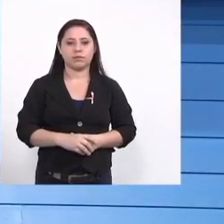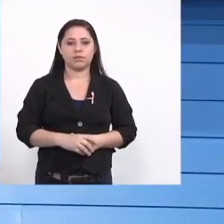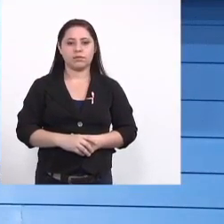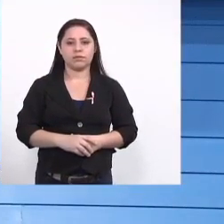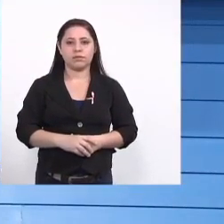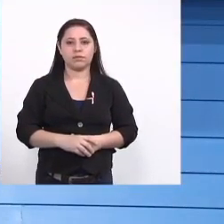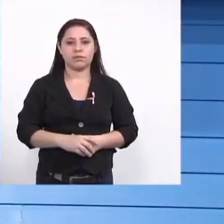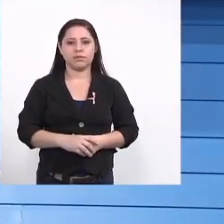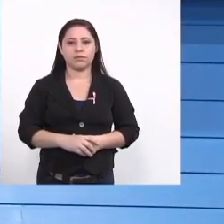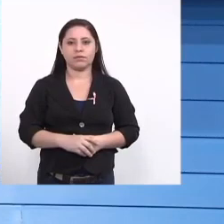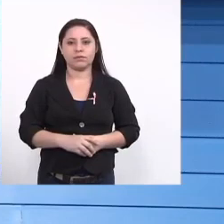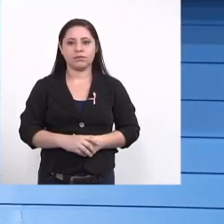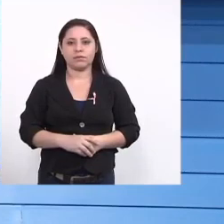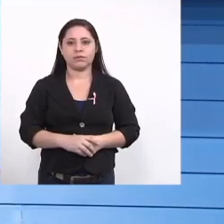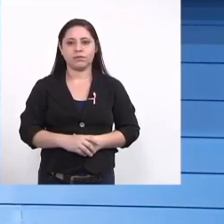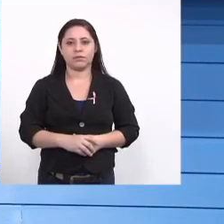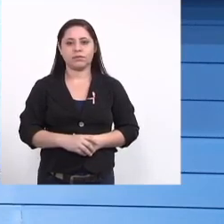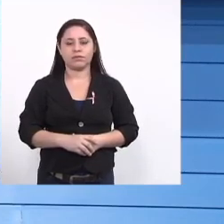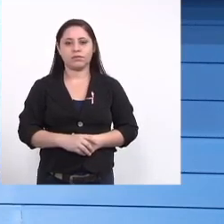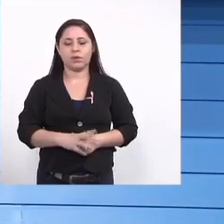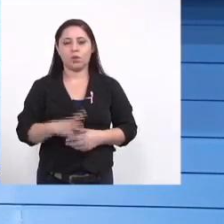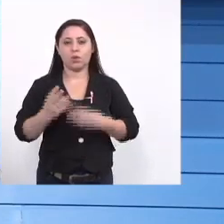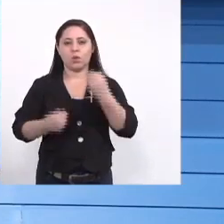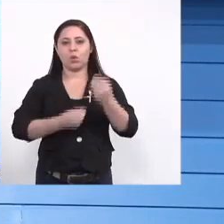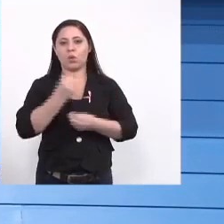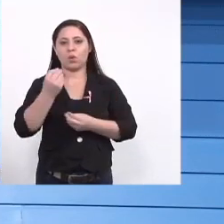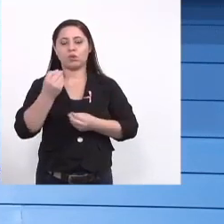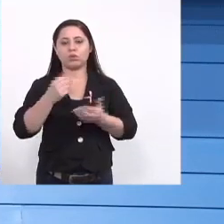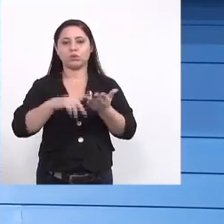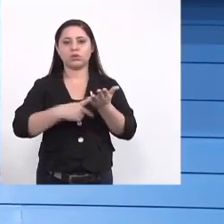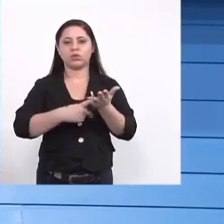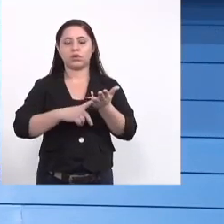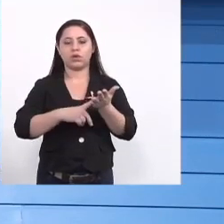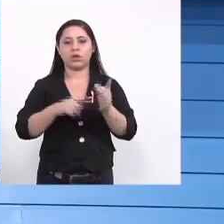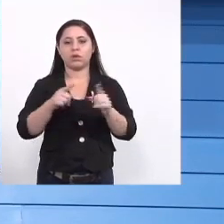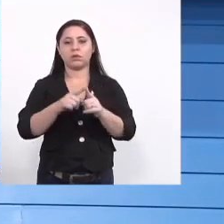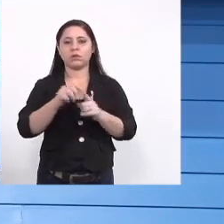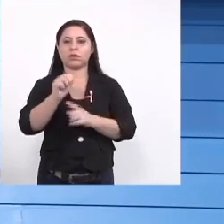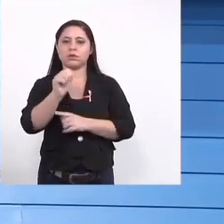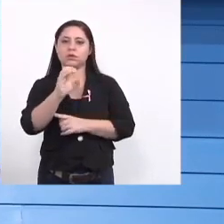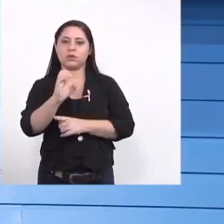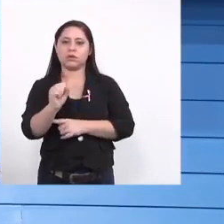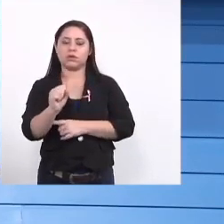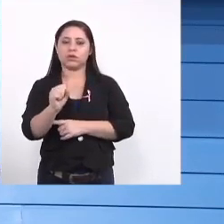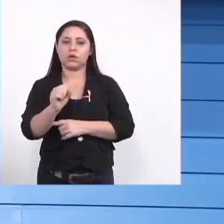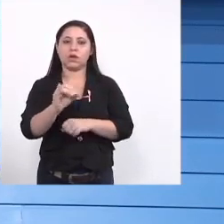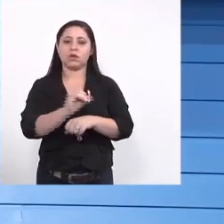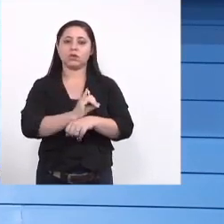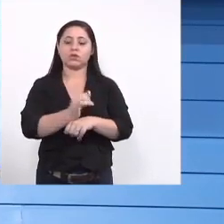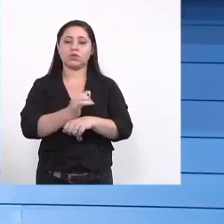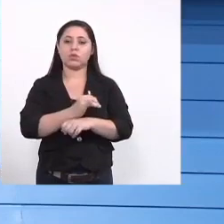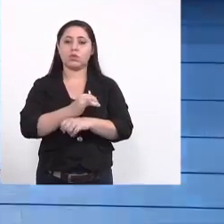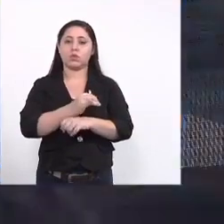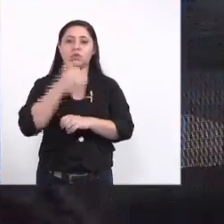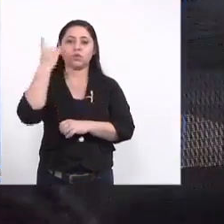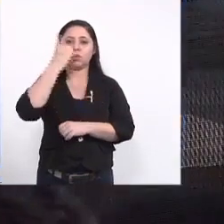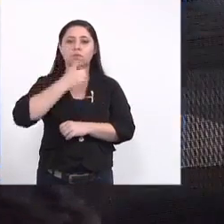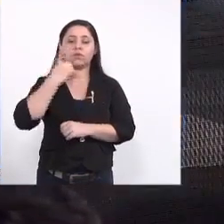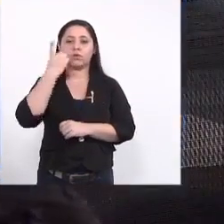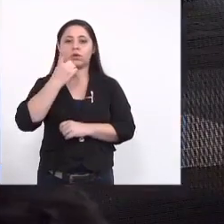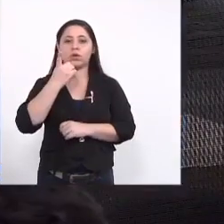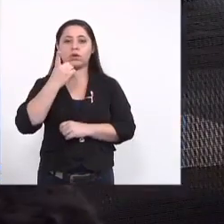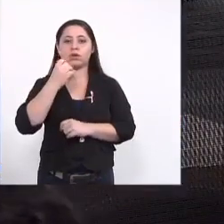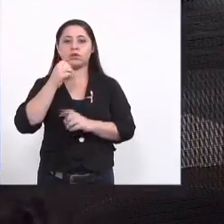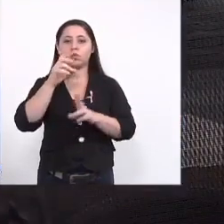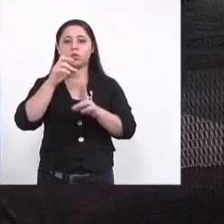eu vou ter o olhar agora como sindicalista e como agente de saúde as ações que o deputado citou em relação